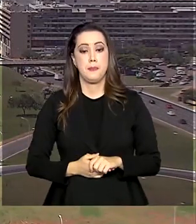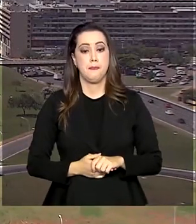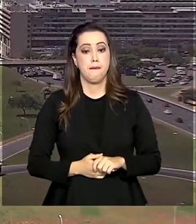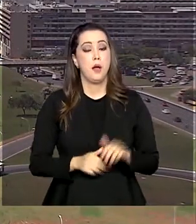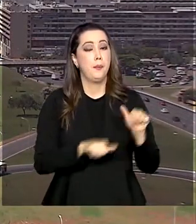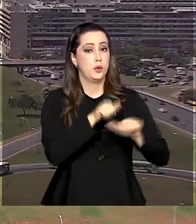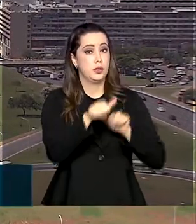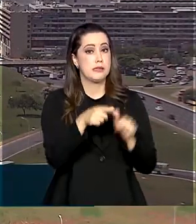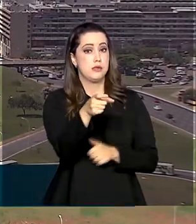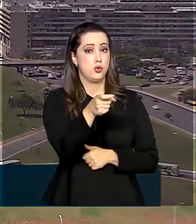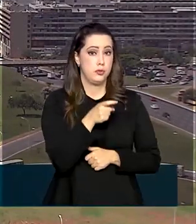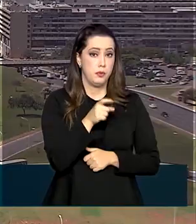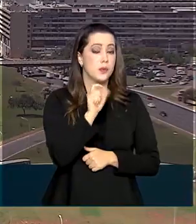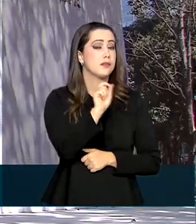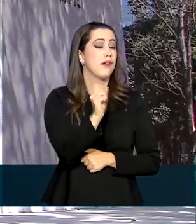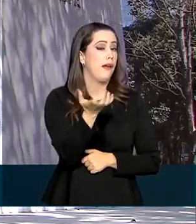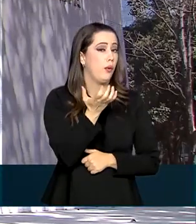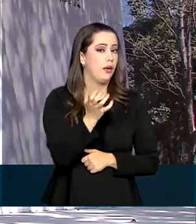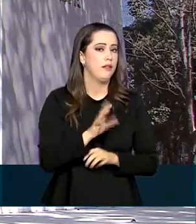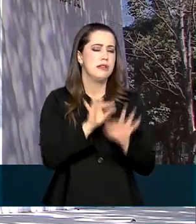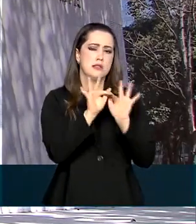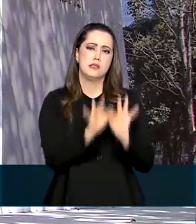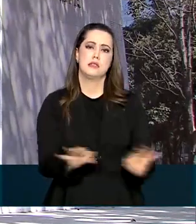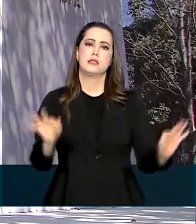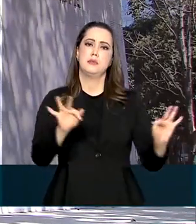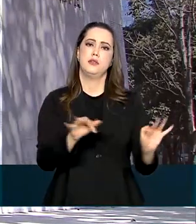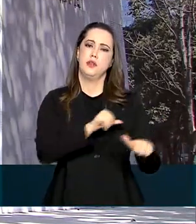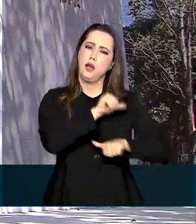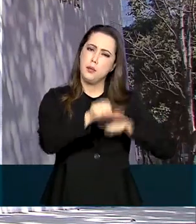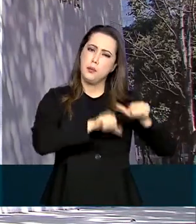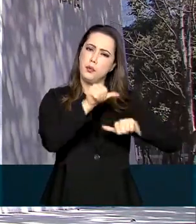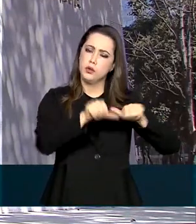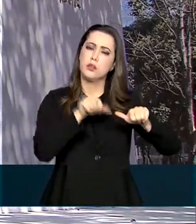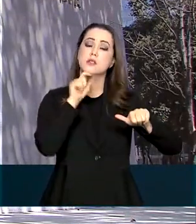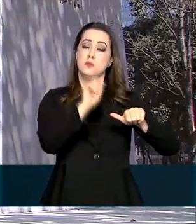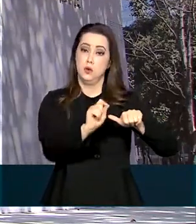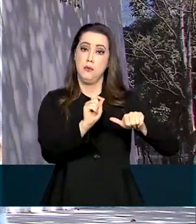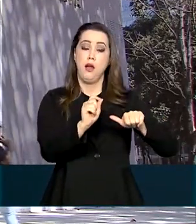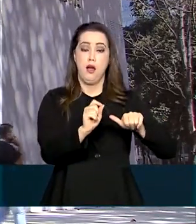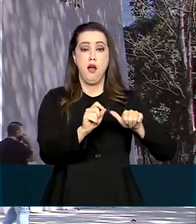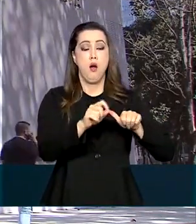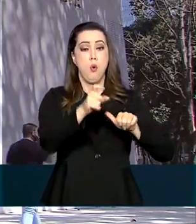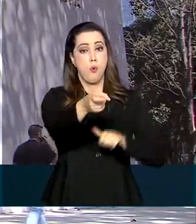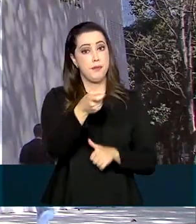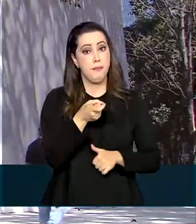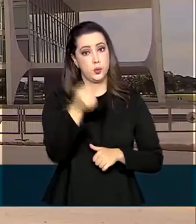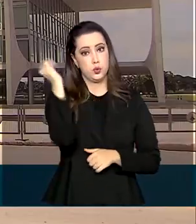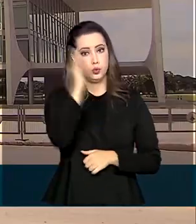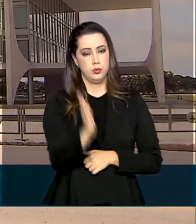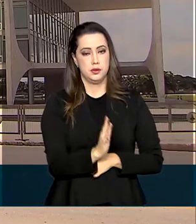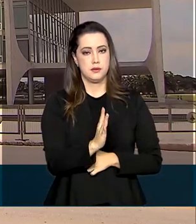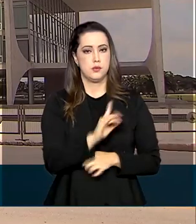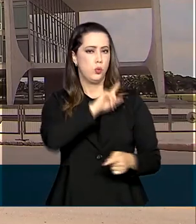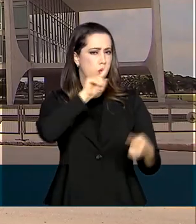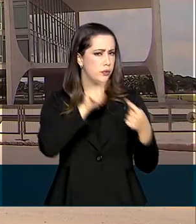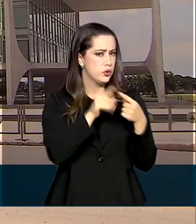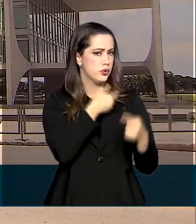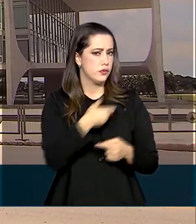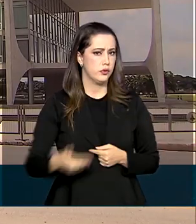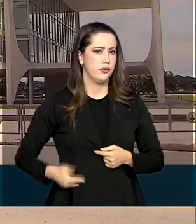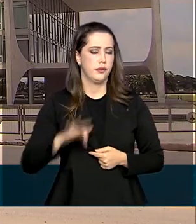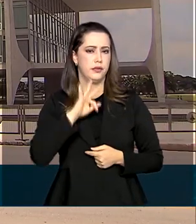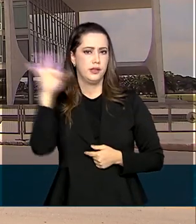promete simplificar e modernizar o sistema tributário brasileiro. A meta do governo federal é